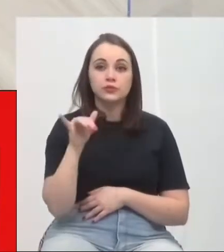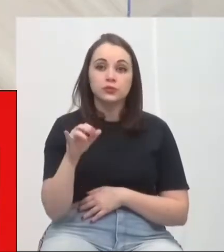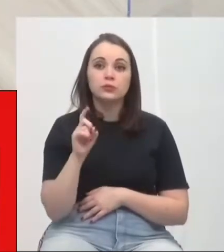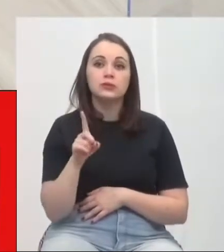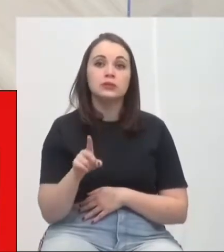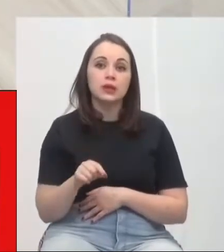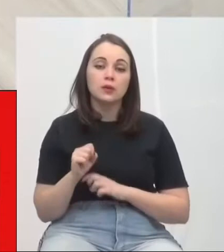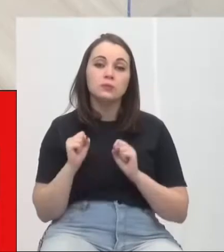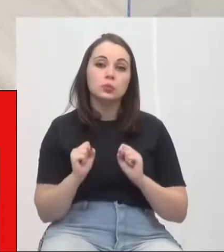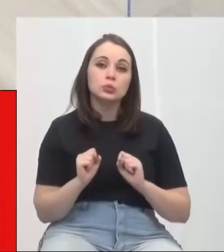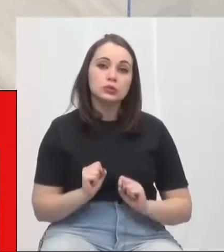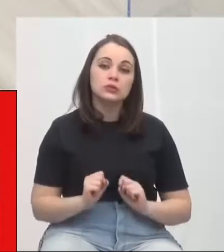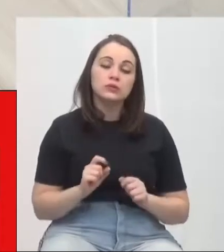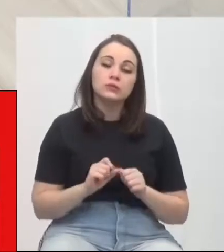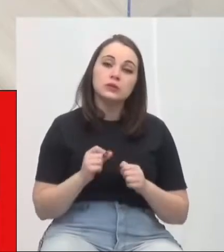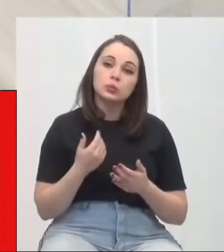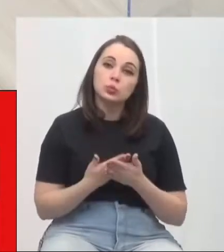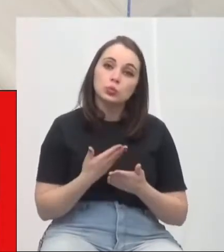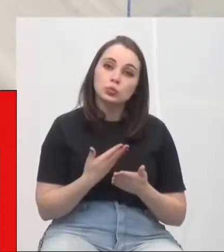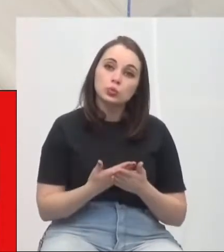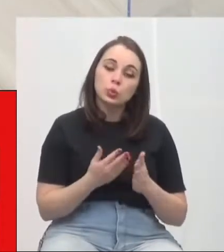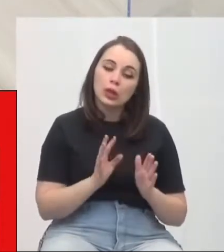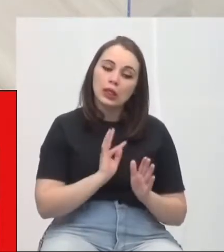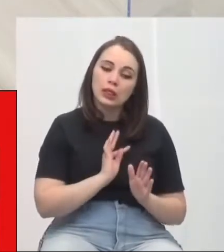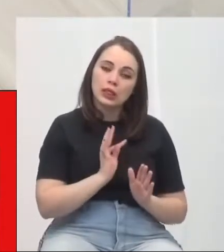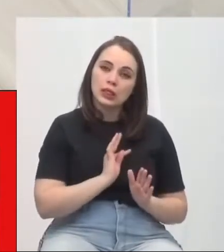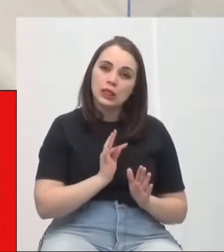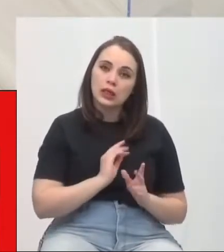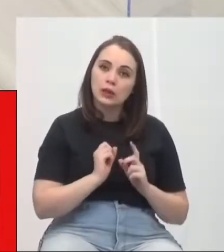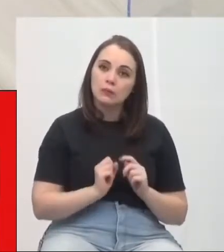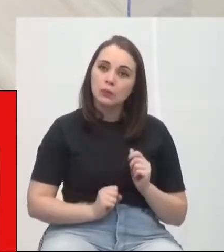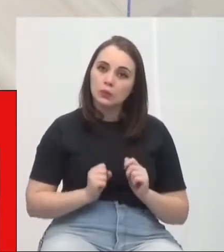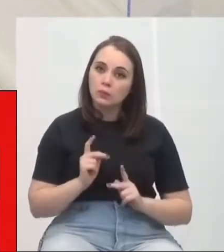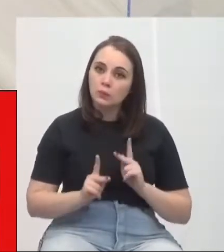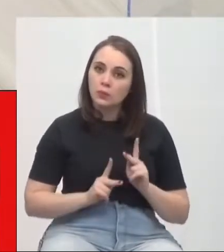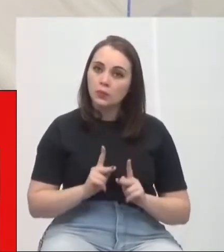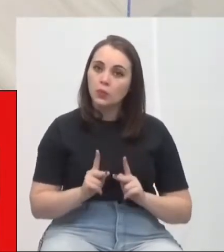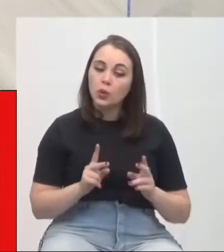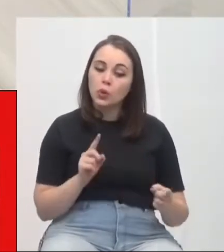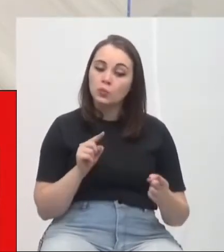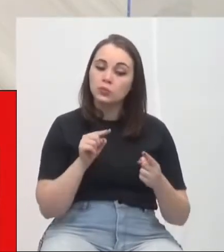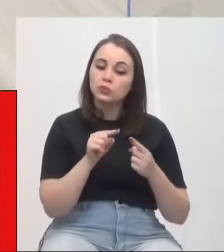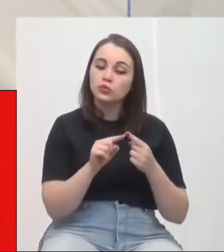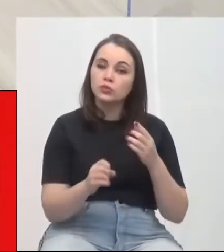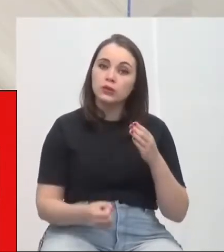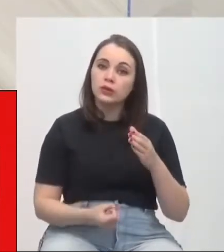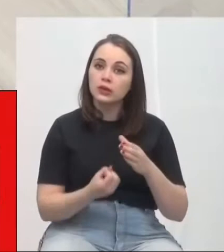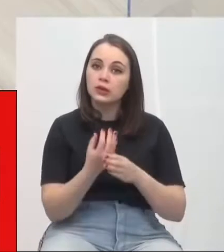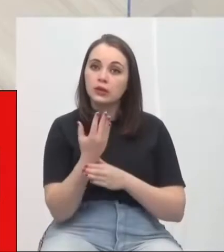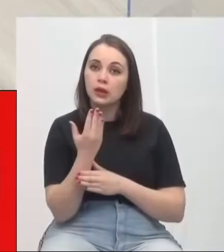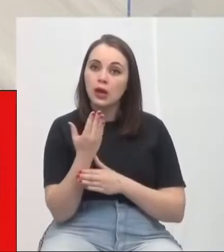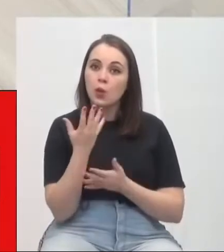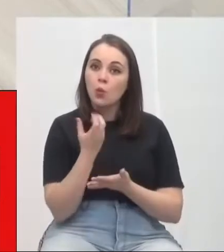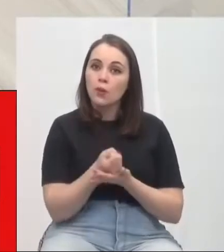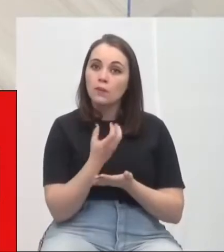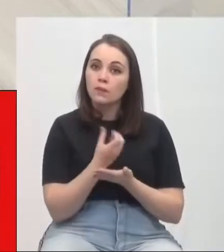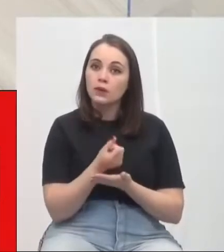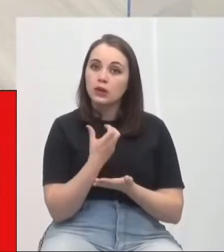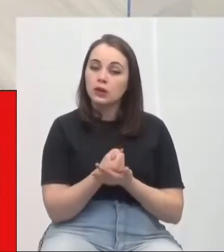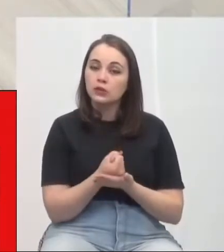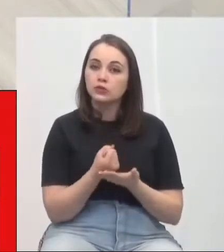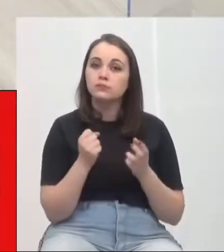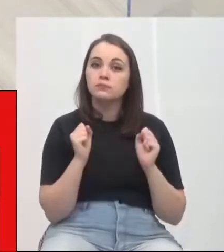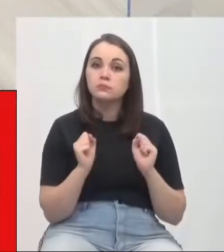possível realizar um estudo por técnicos do próprio Poder Público, com o objetivo de criação de um aplicativo, para